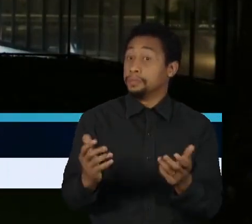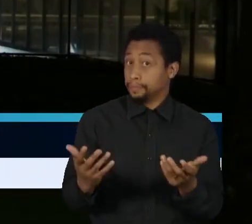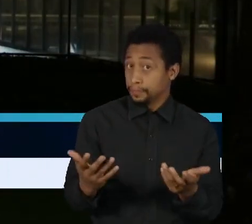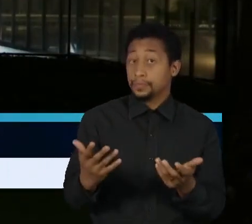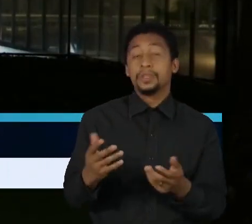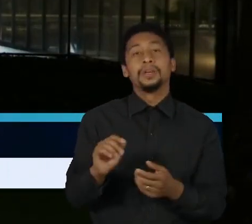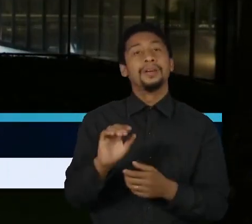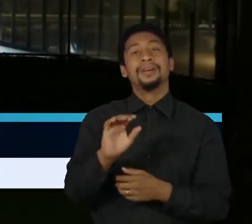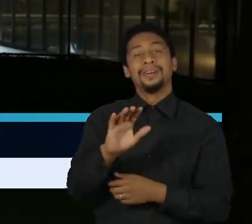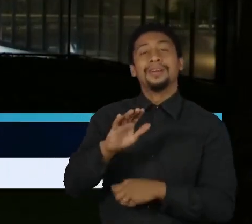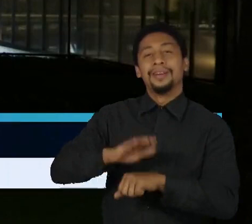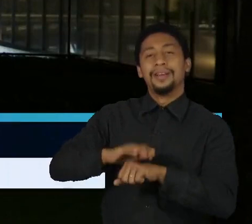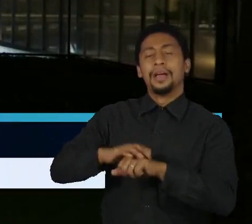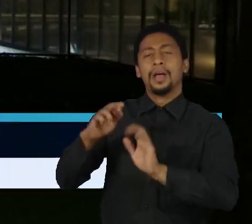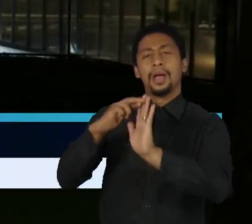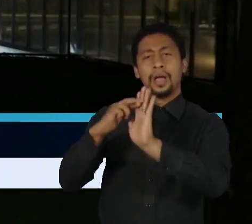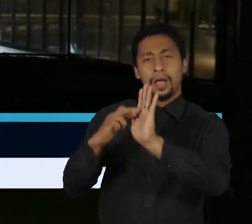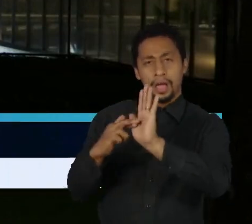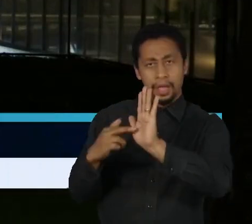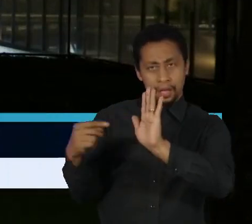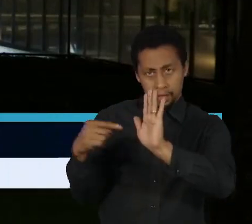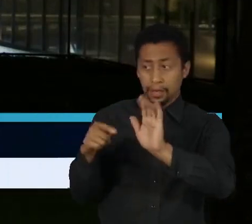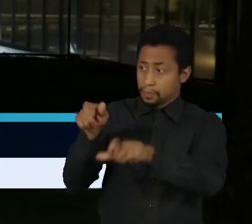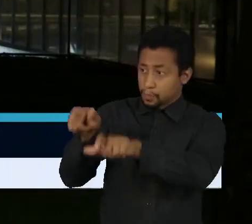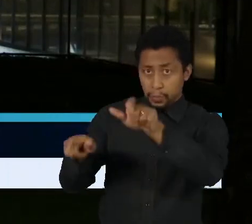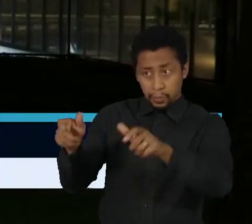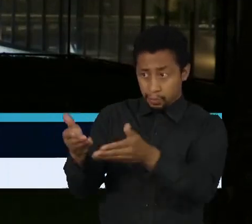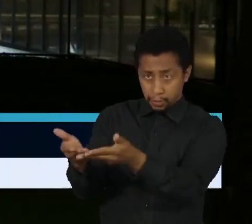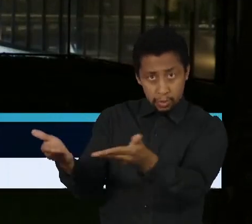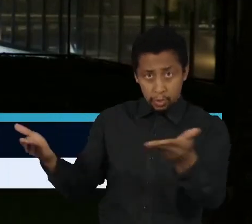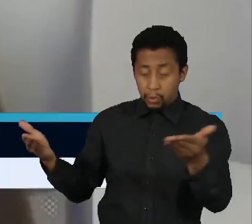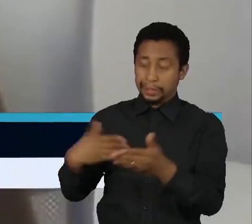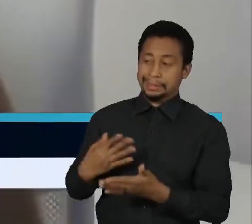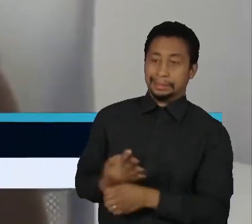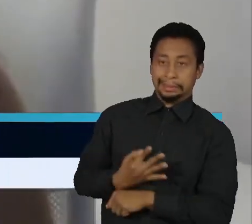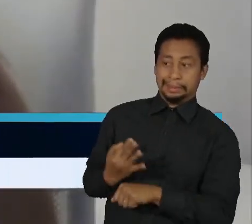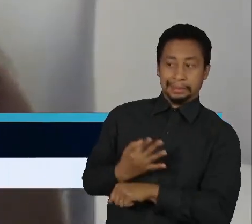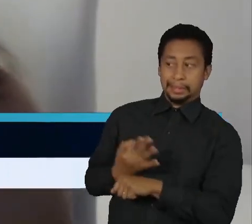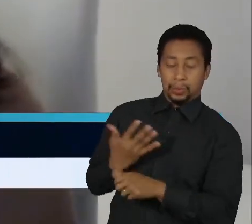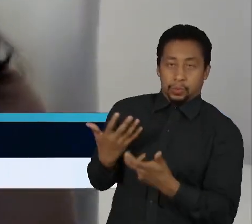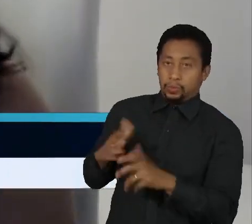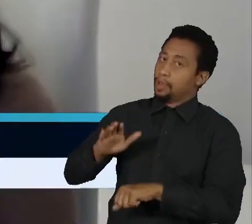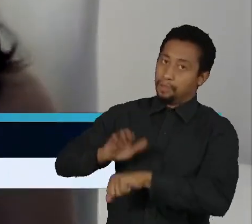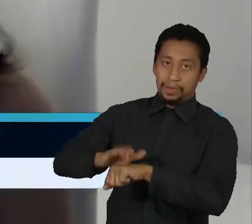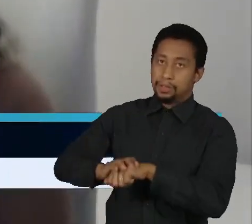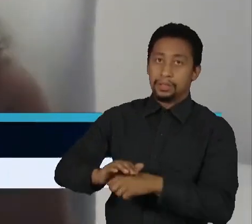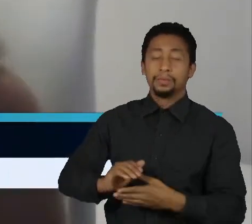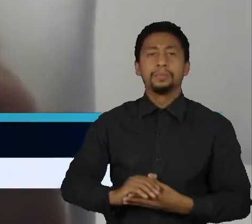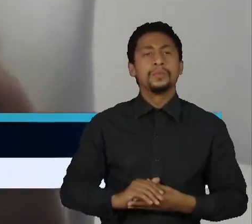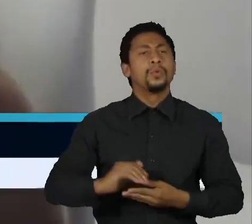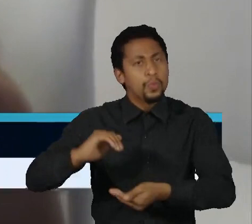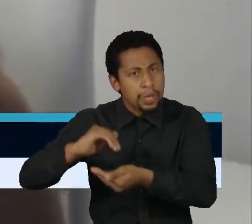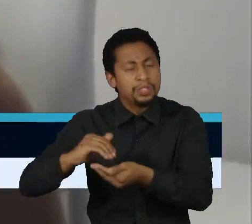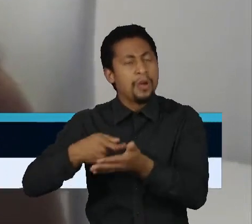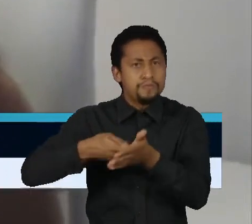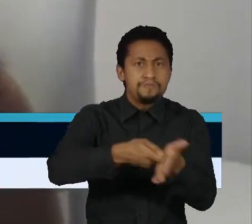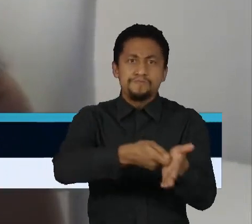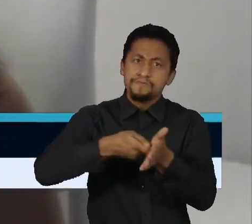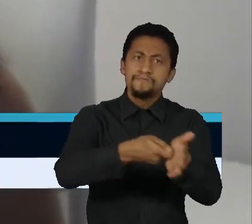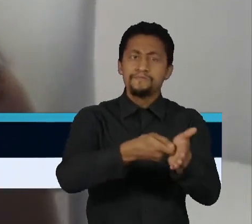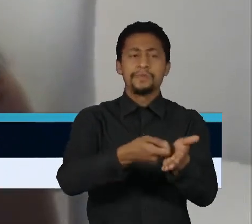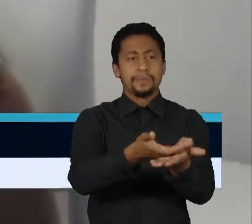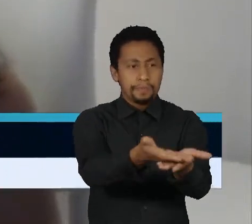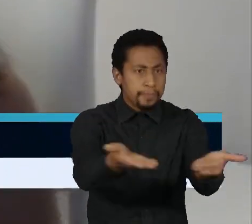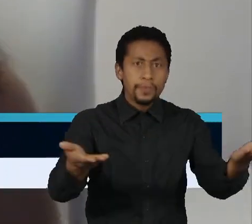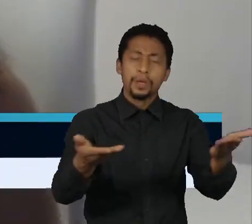pode estabelecer regras que os parlamentares, por enquanto, resistem em fazer. O movimento do STF é de uma pressão no Congresso